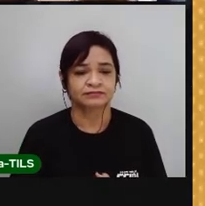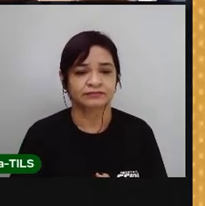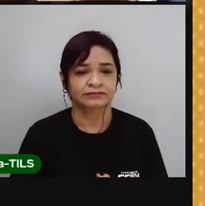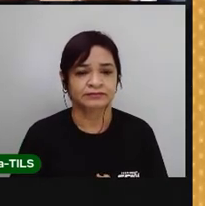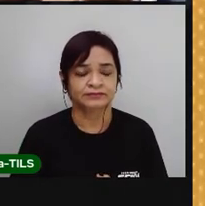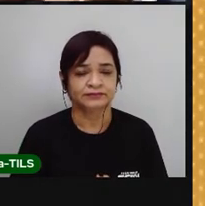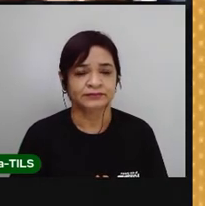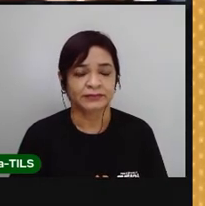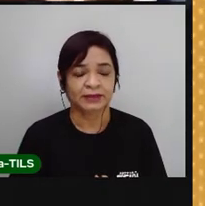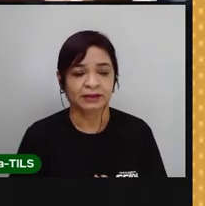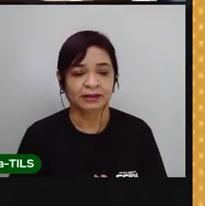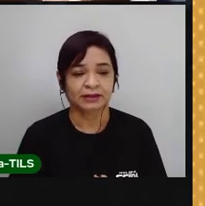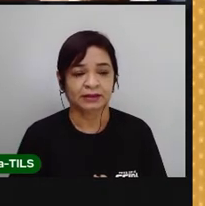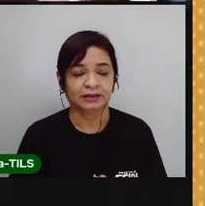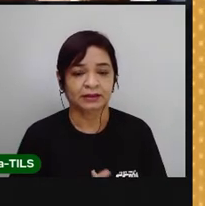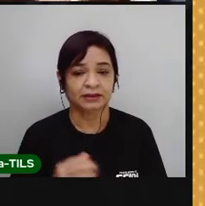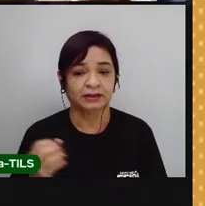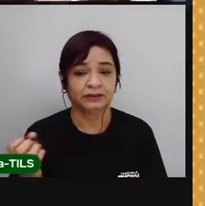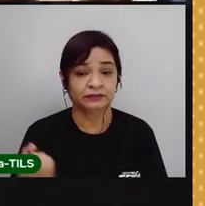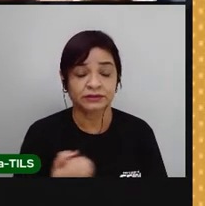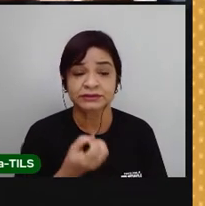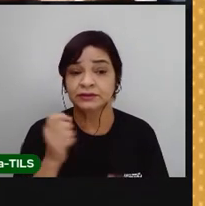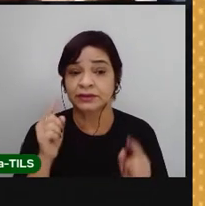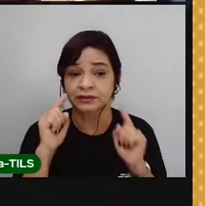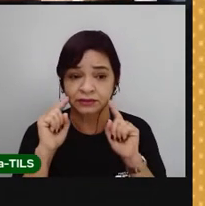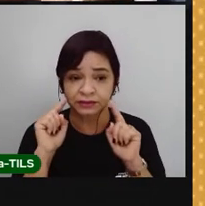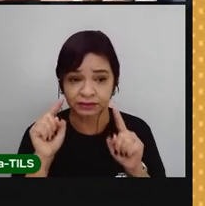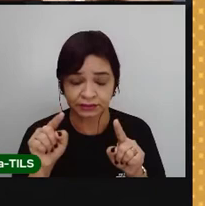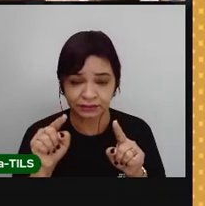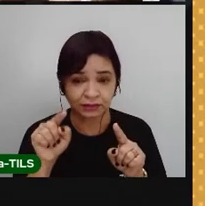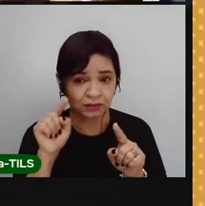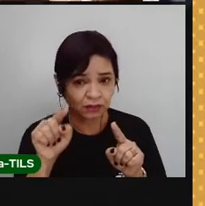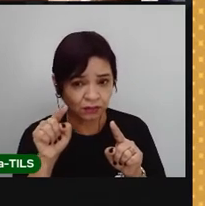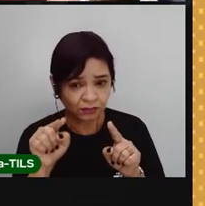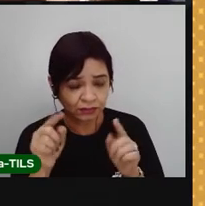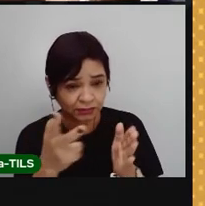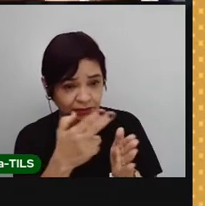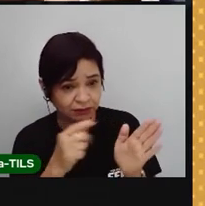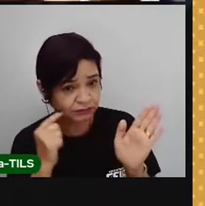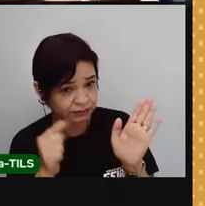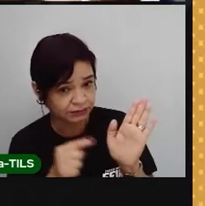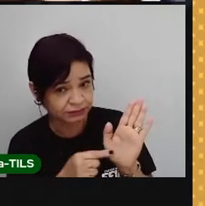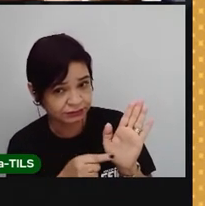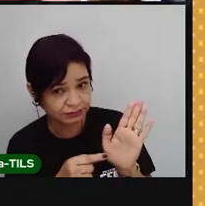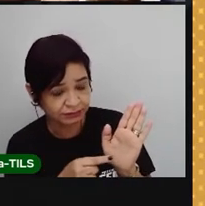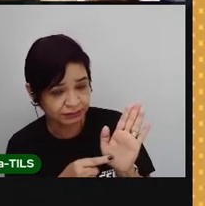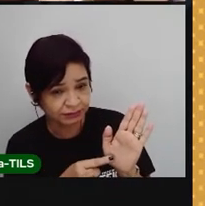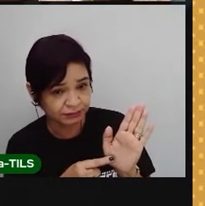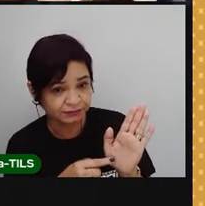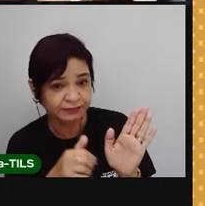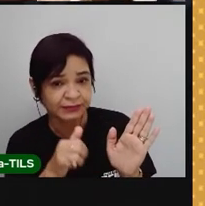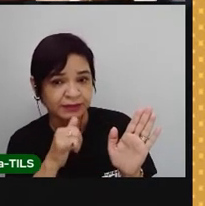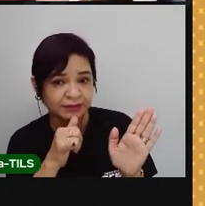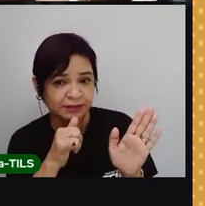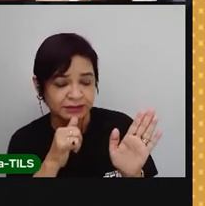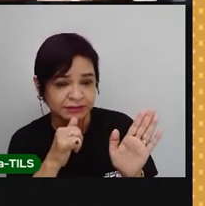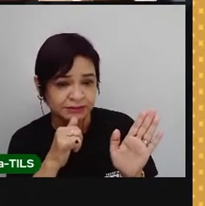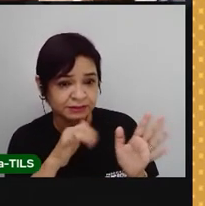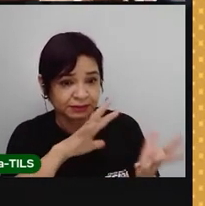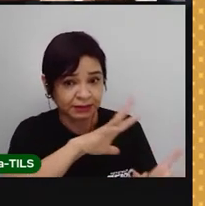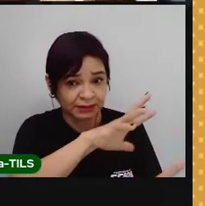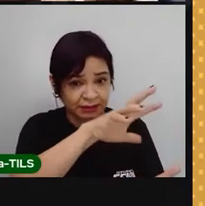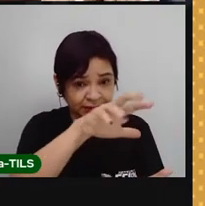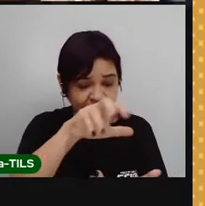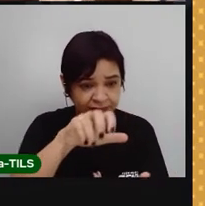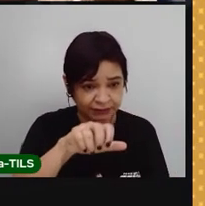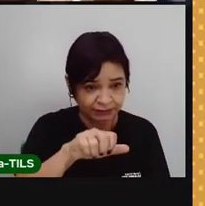A rotação sincronizada, na verdade, o que é que isso quer dizer? Então, por causa desse fenômeno, a